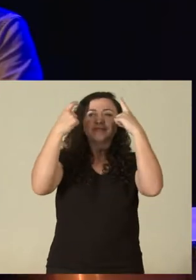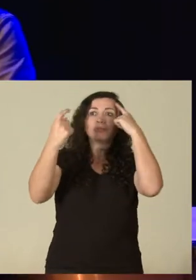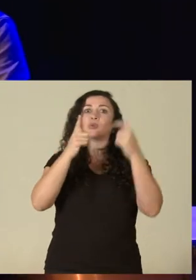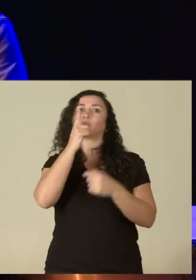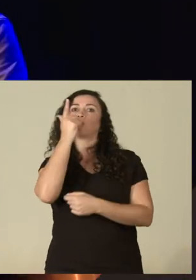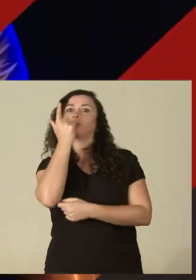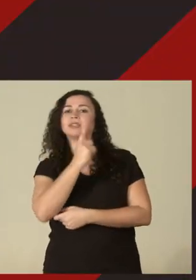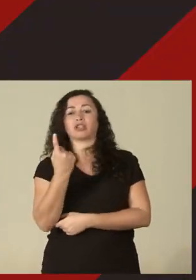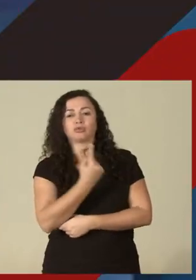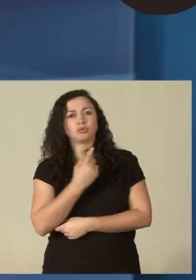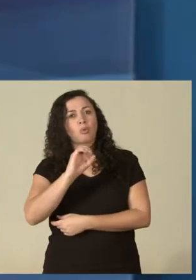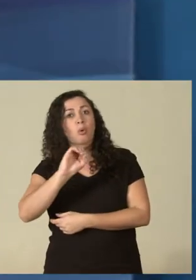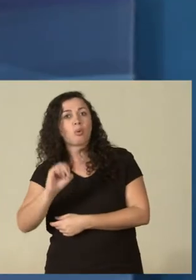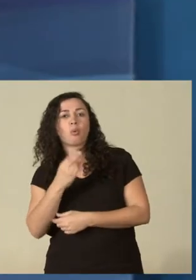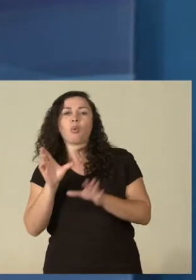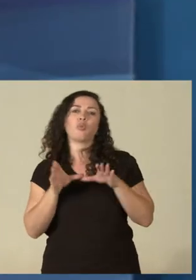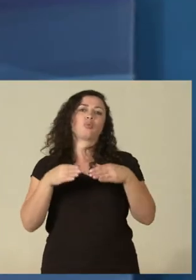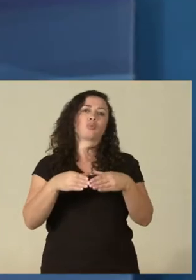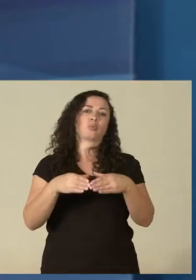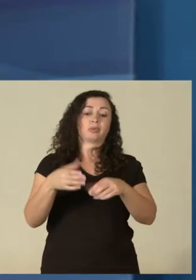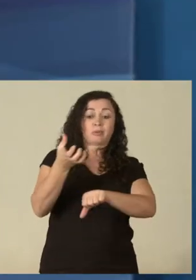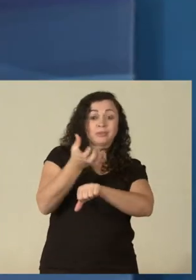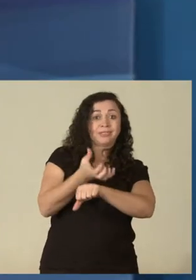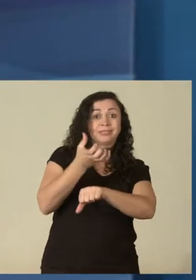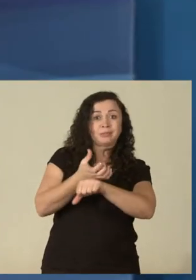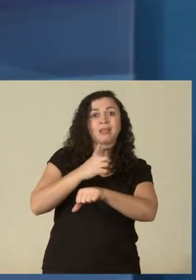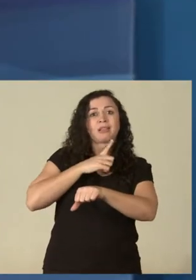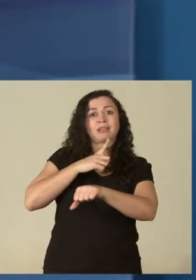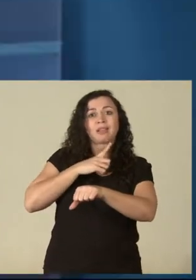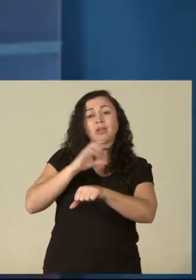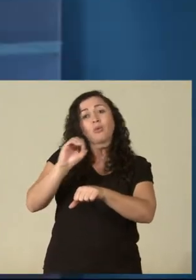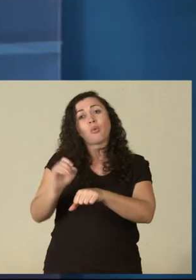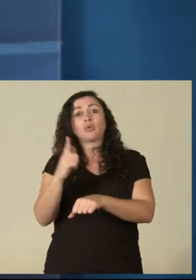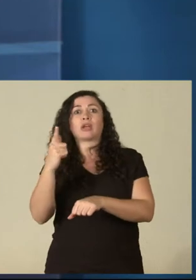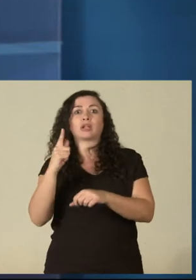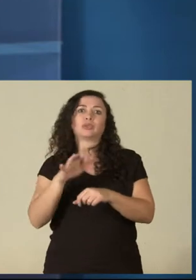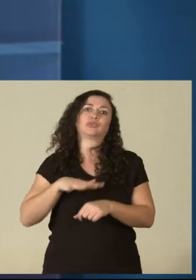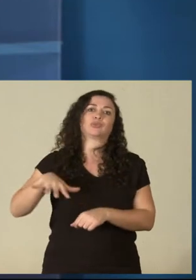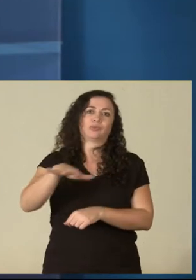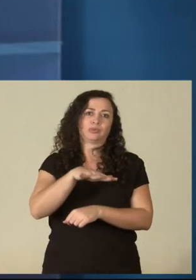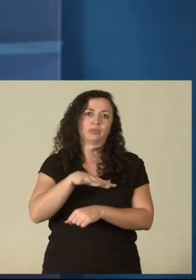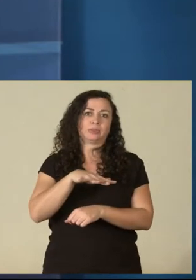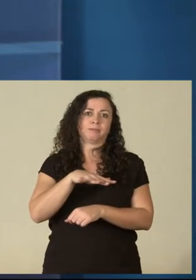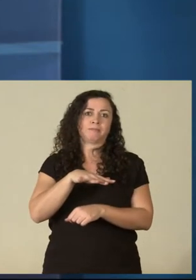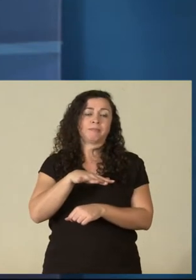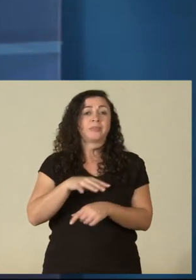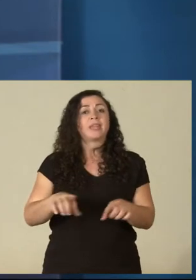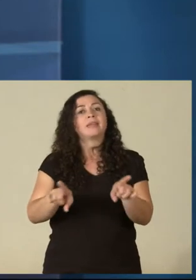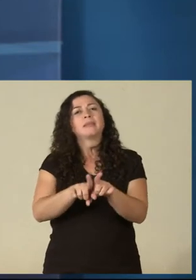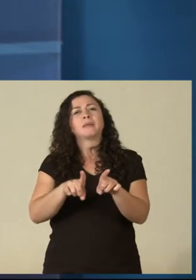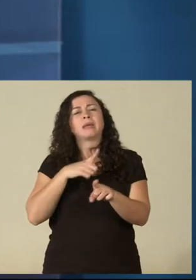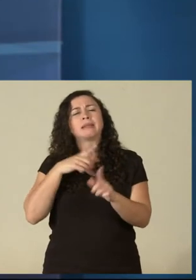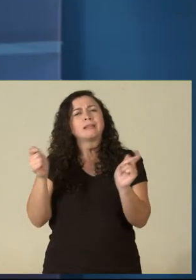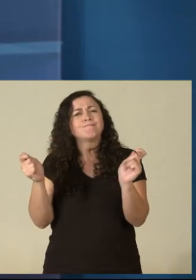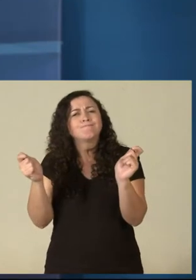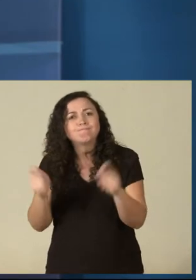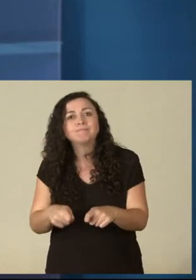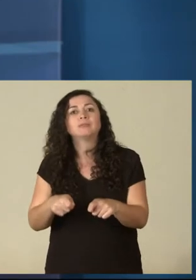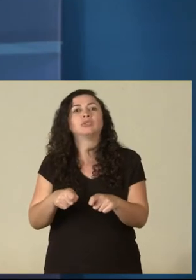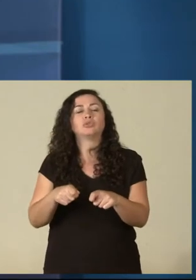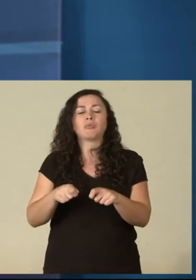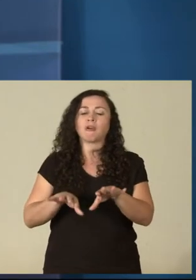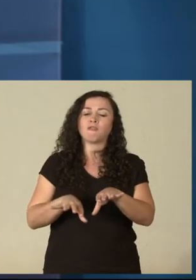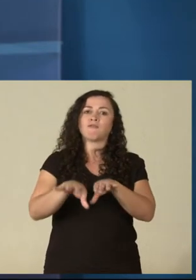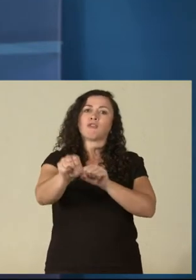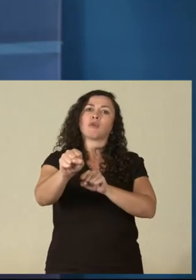individuais, derivadas de disciplinas ou então da graduação. Tem como uma potência uma formação muito